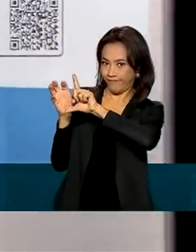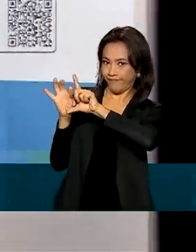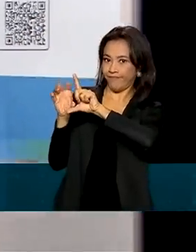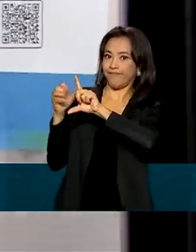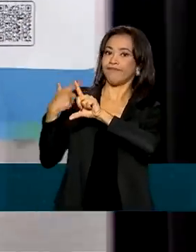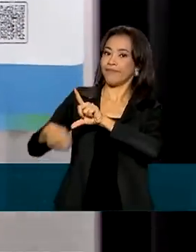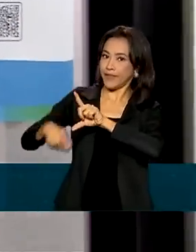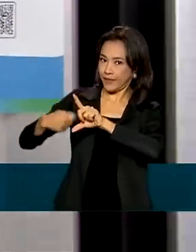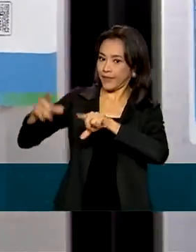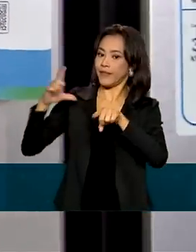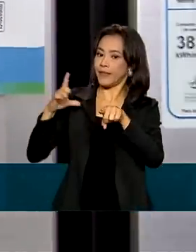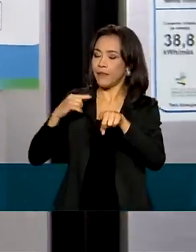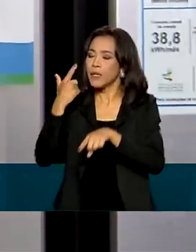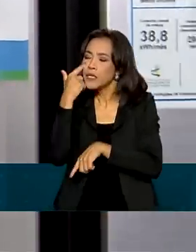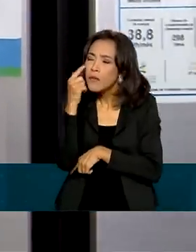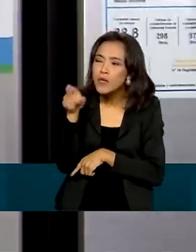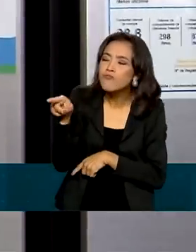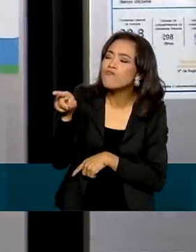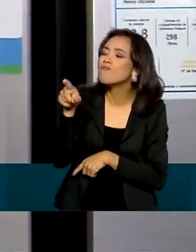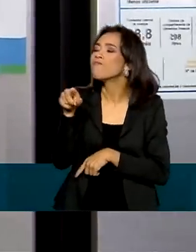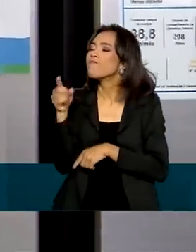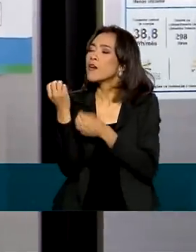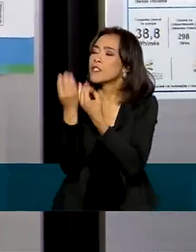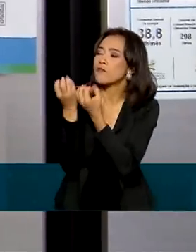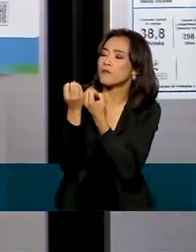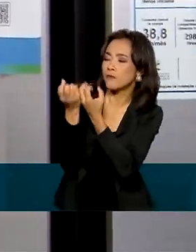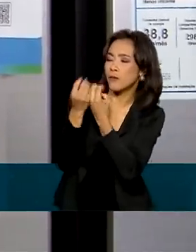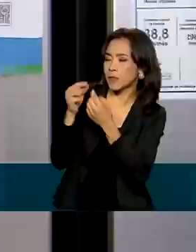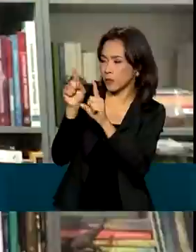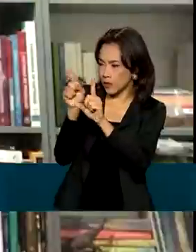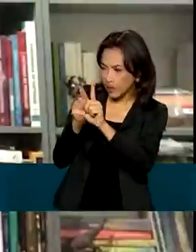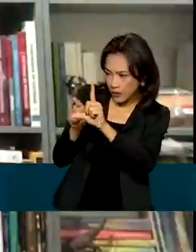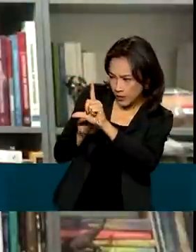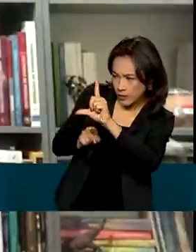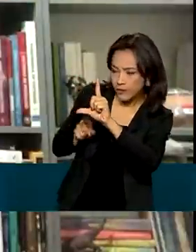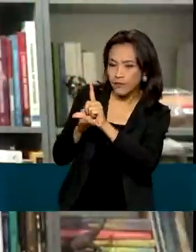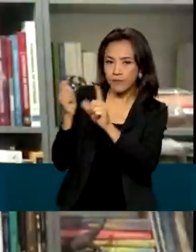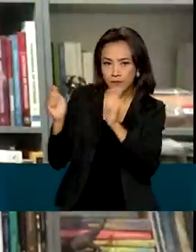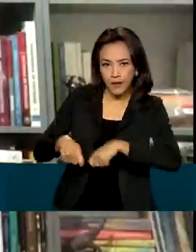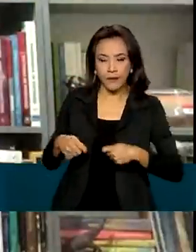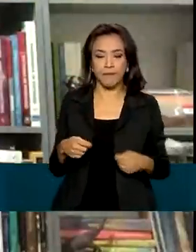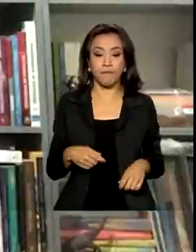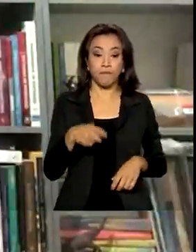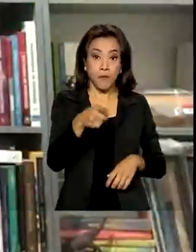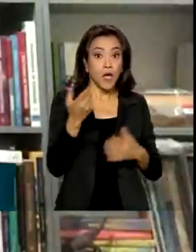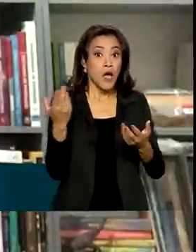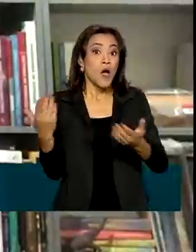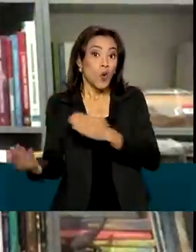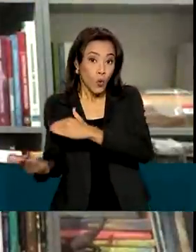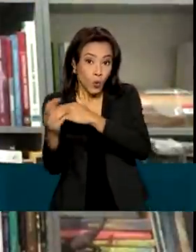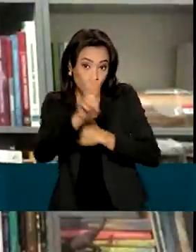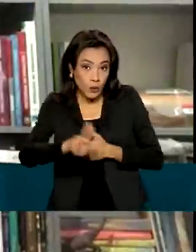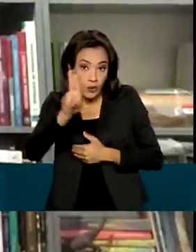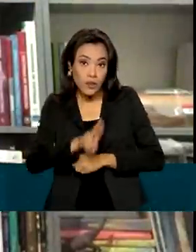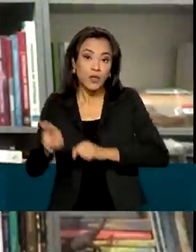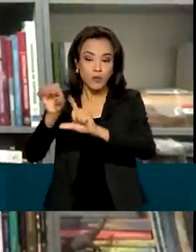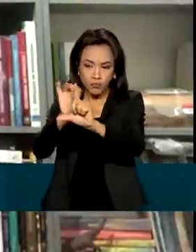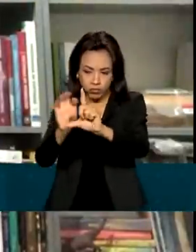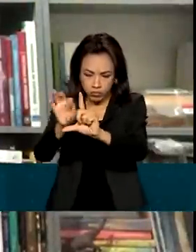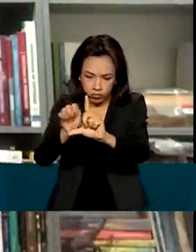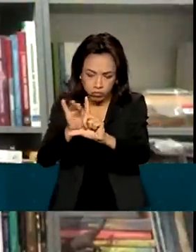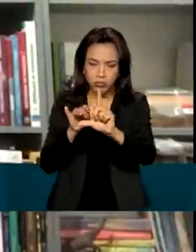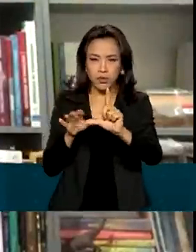consumidor pode conferir o status do registro do produto. Por meio do QR Code, os consumidores conseguem identificar